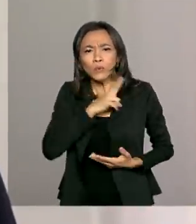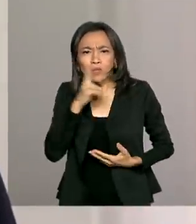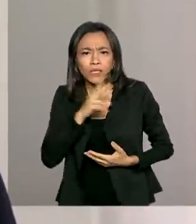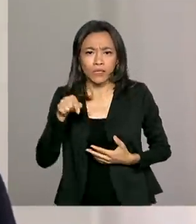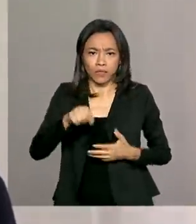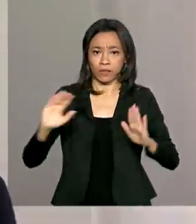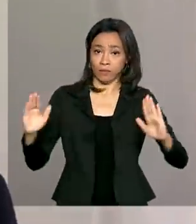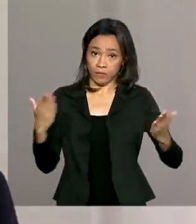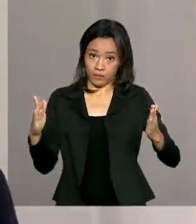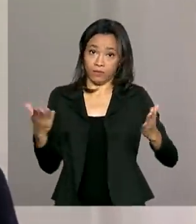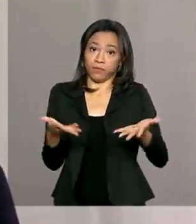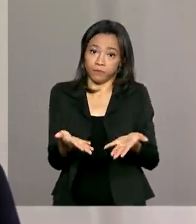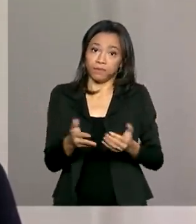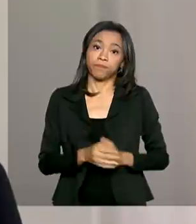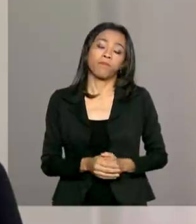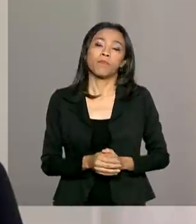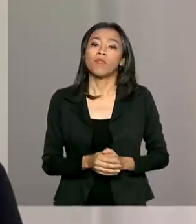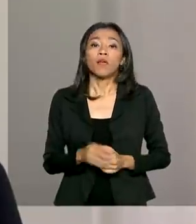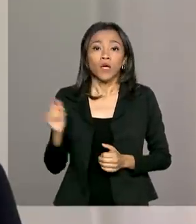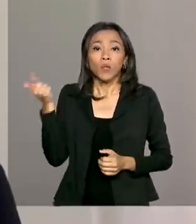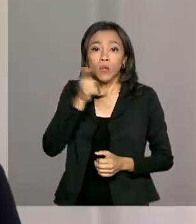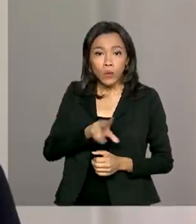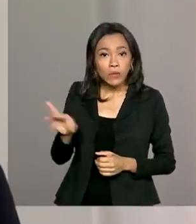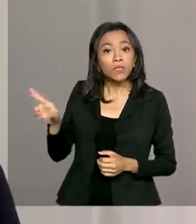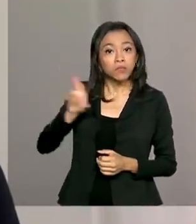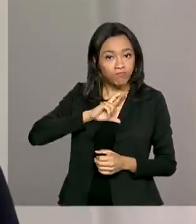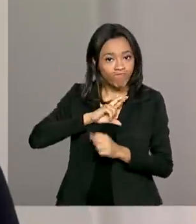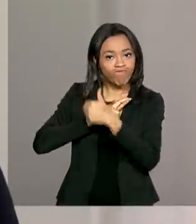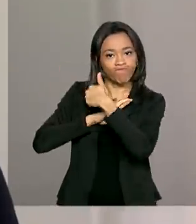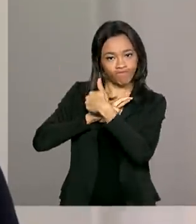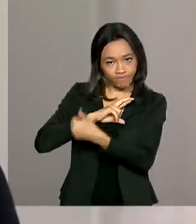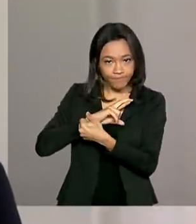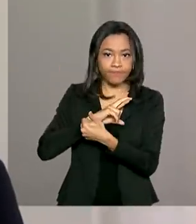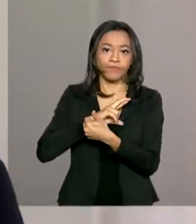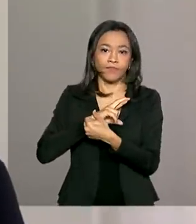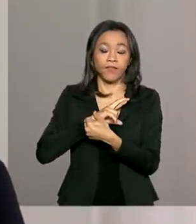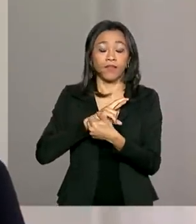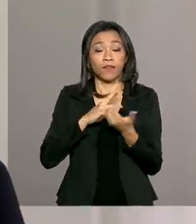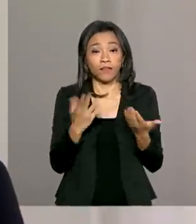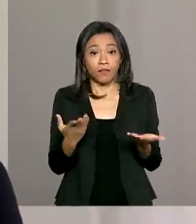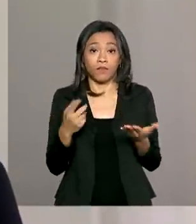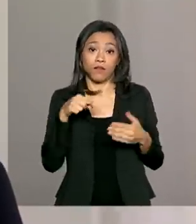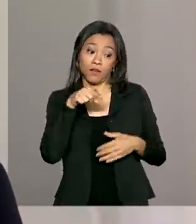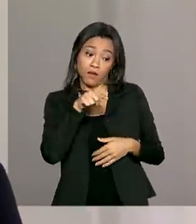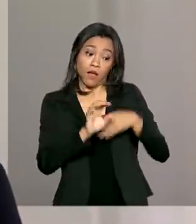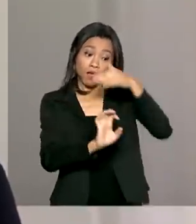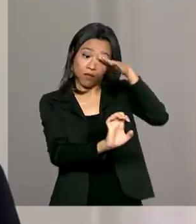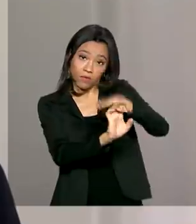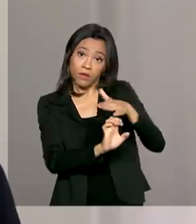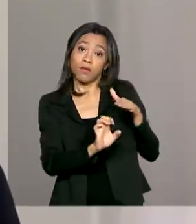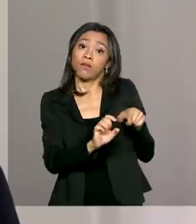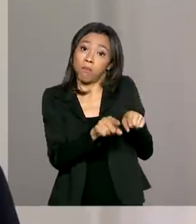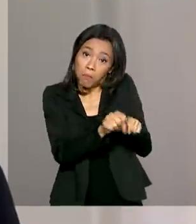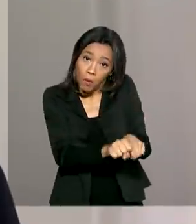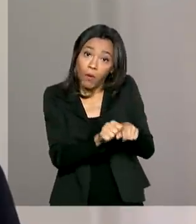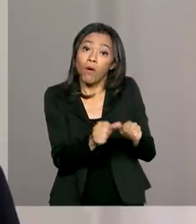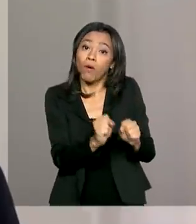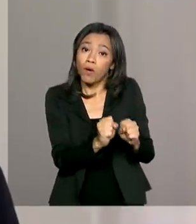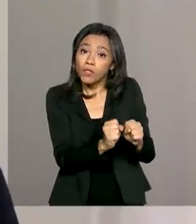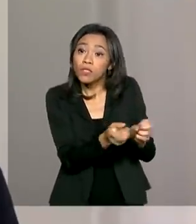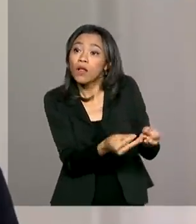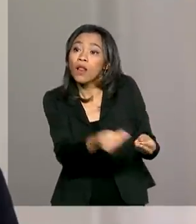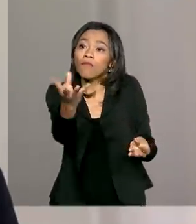provisório. Uma vez obtida essa liberação excepcional, a empresa pode assim emprestar o serviço de